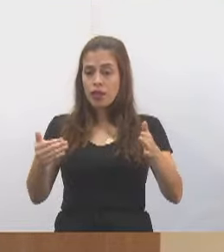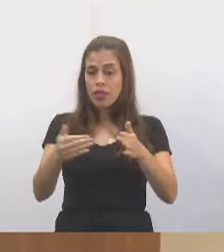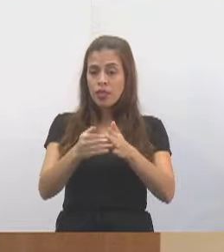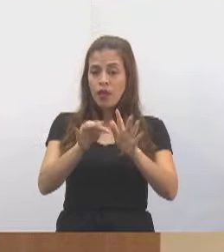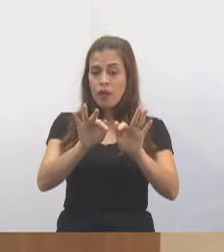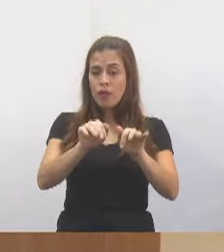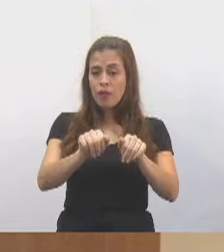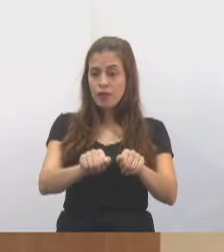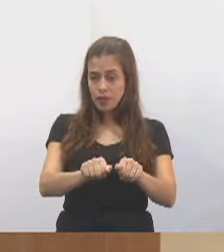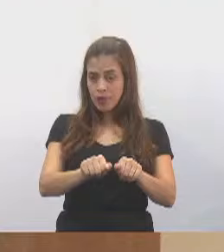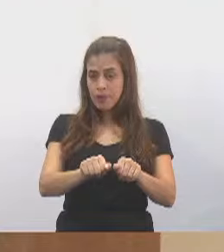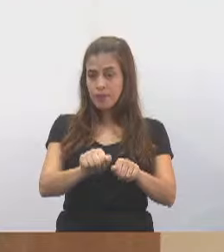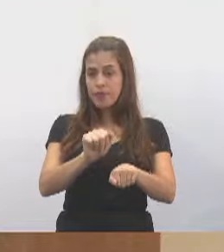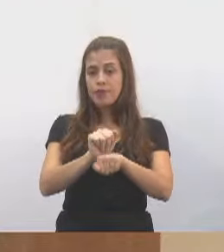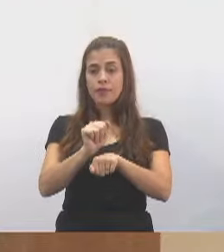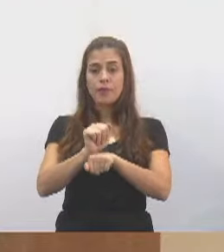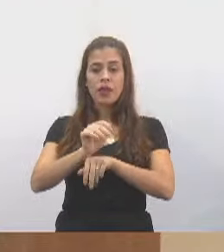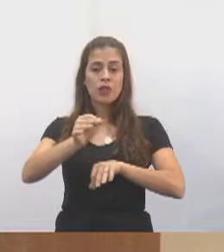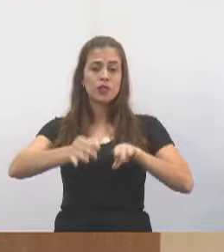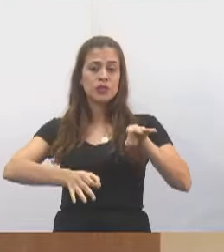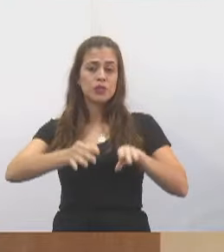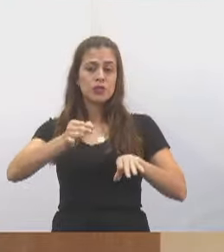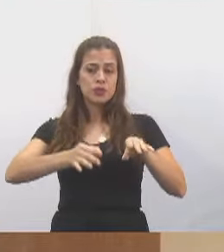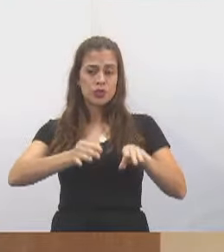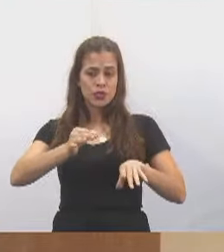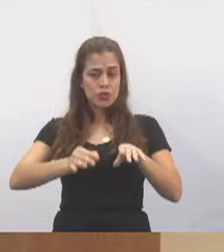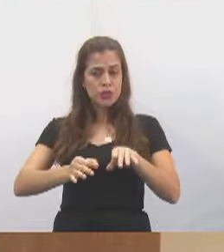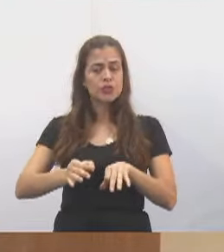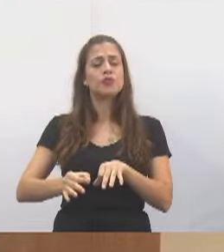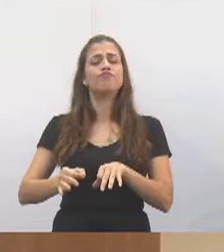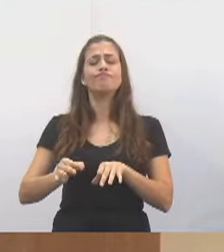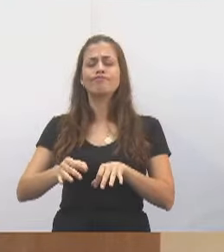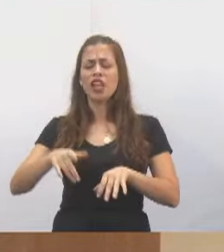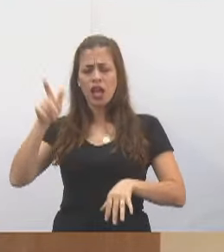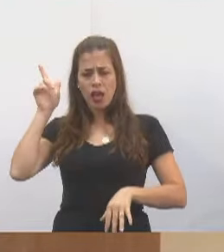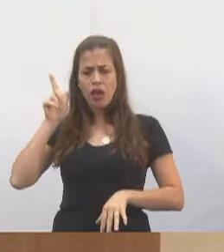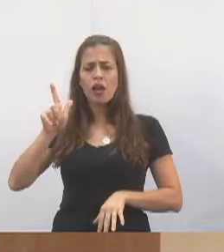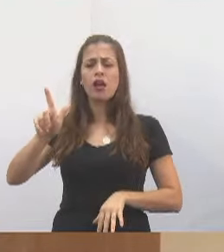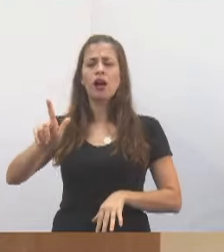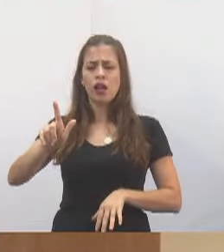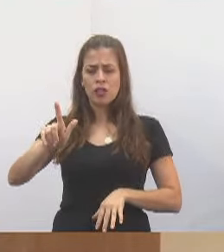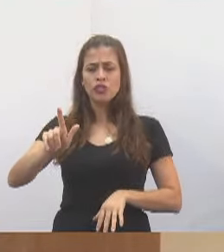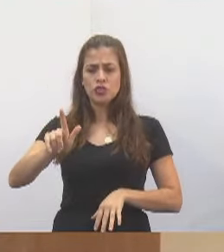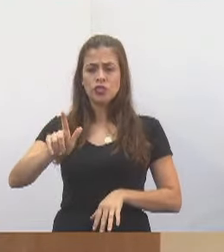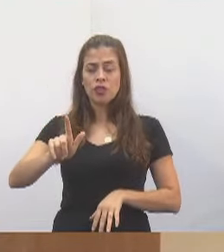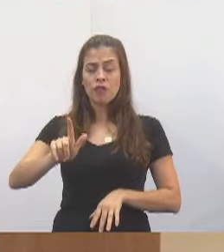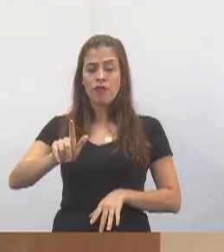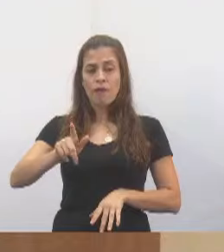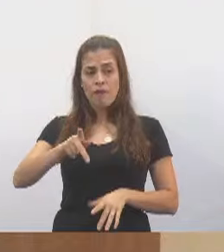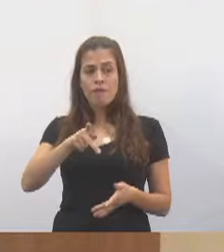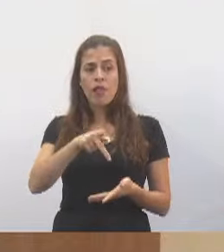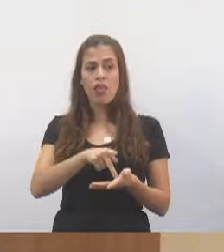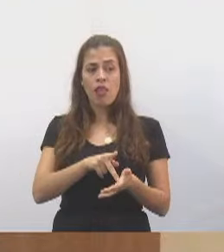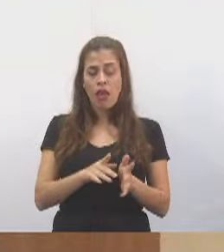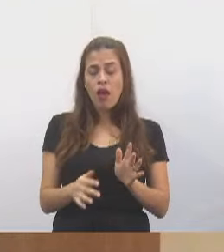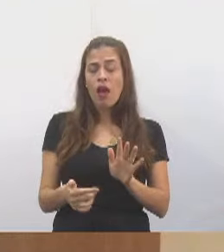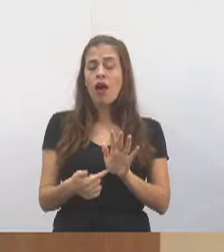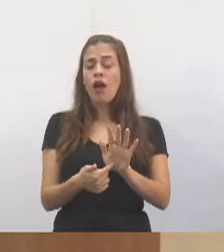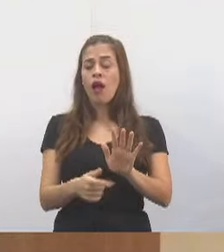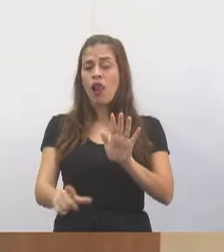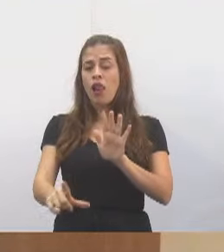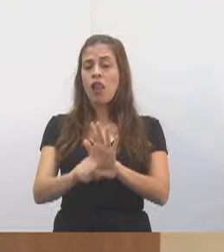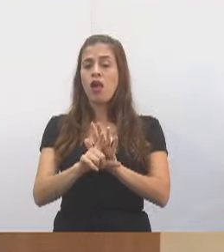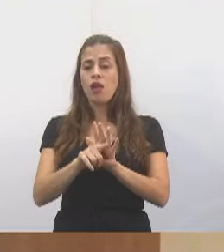espero que a Justiça seja sensata e garanta a validade da nossa lei aqui no município, porque